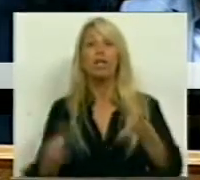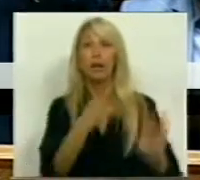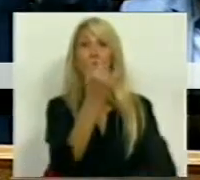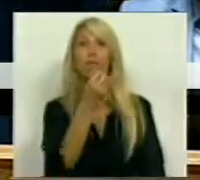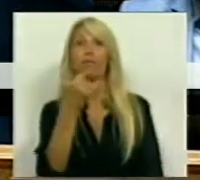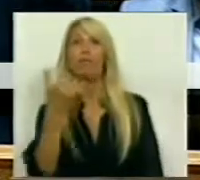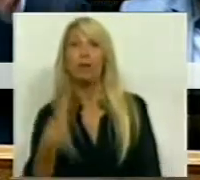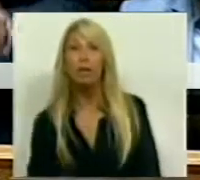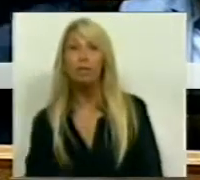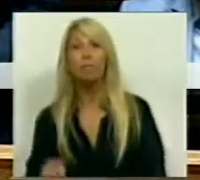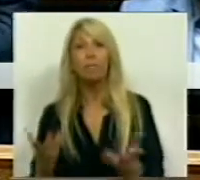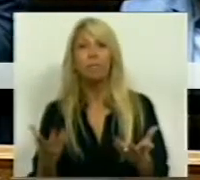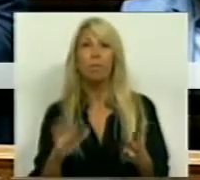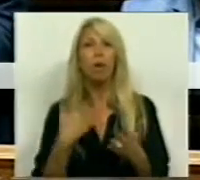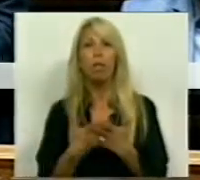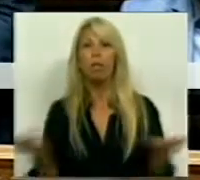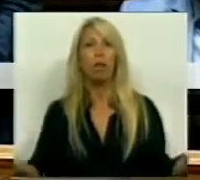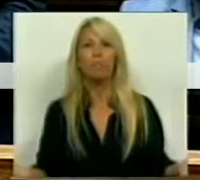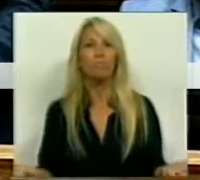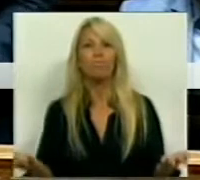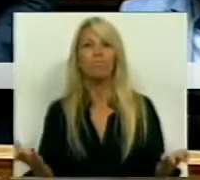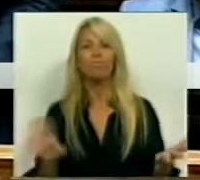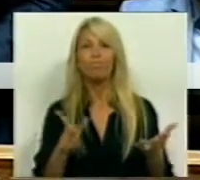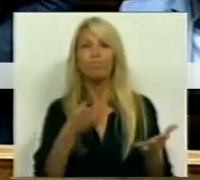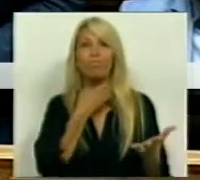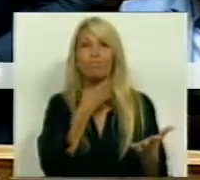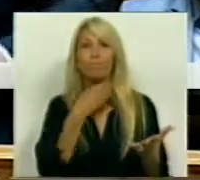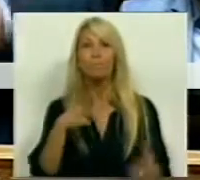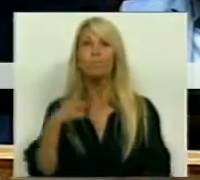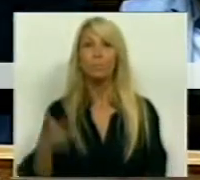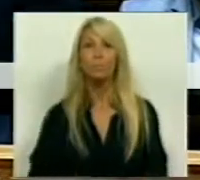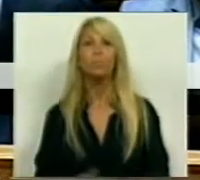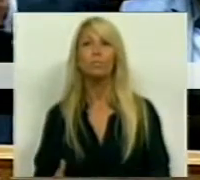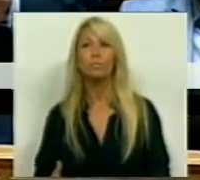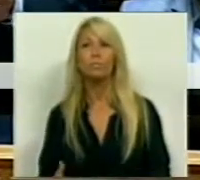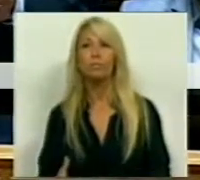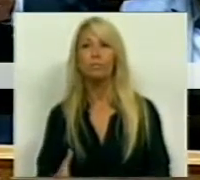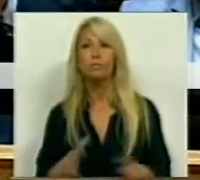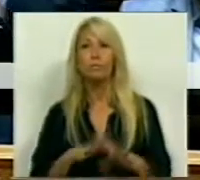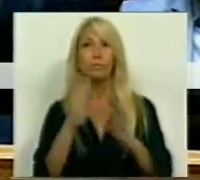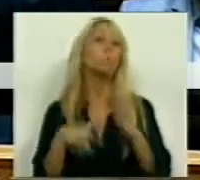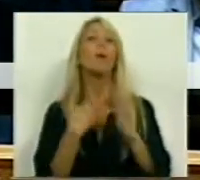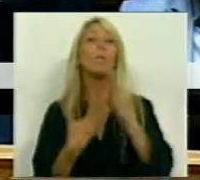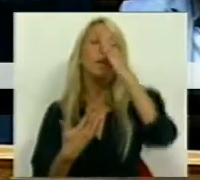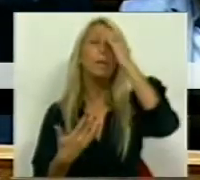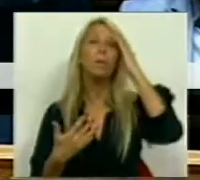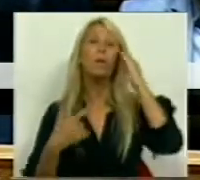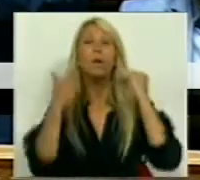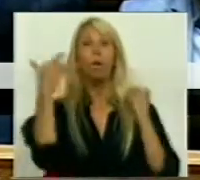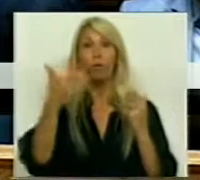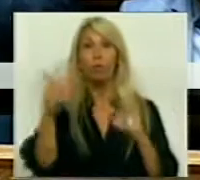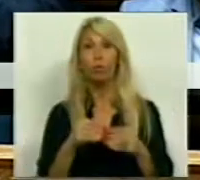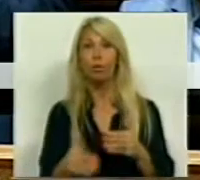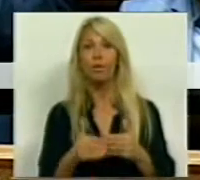se coloca a Portugal em termos de plano para o futuro próximo. Mas, ainda assim,